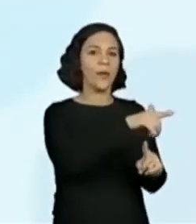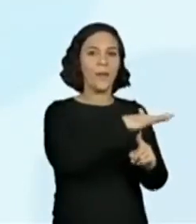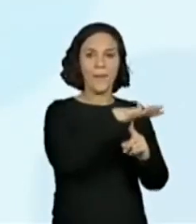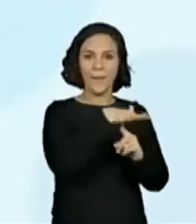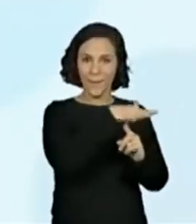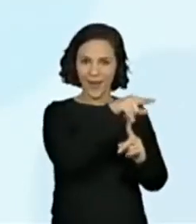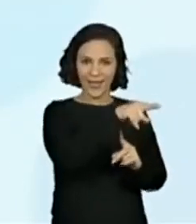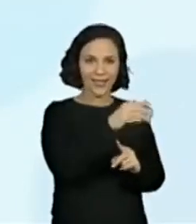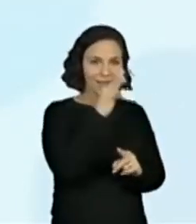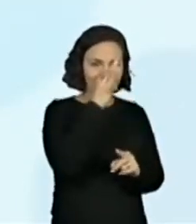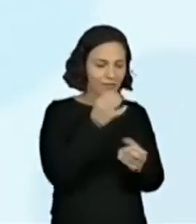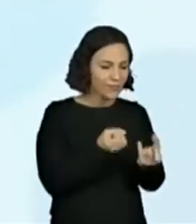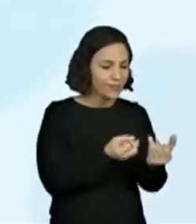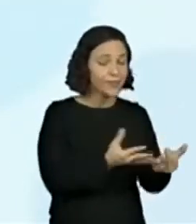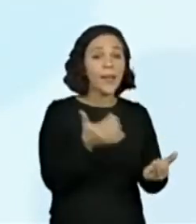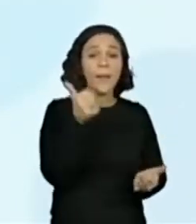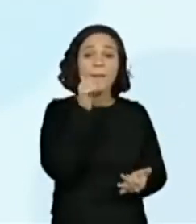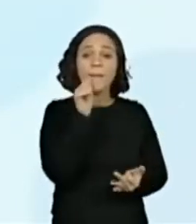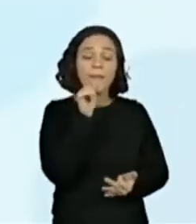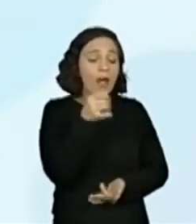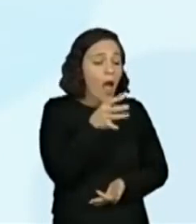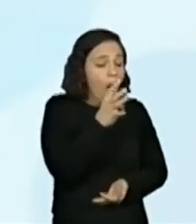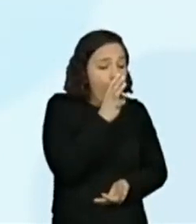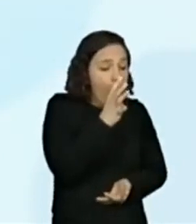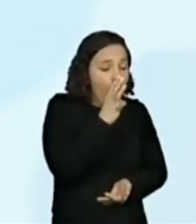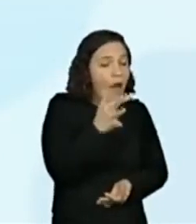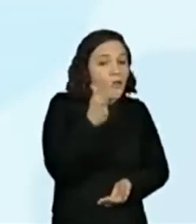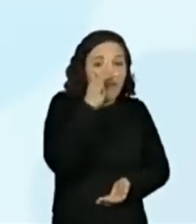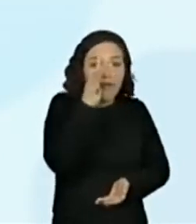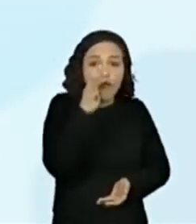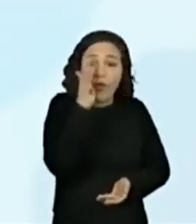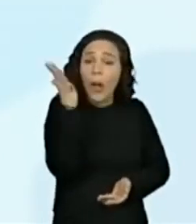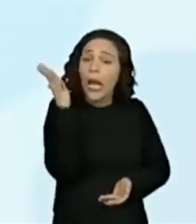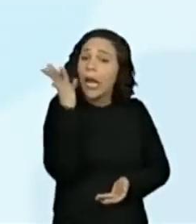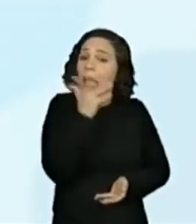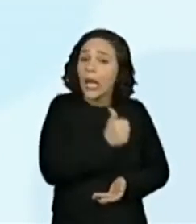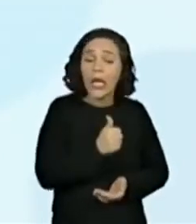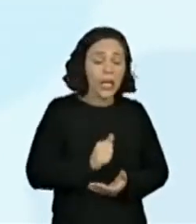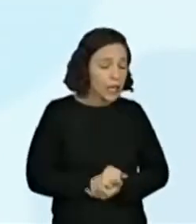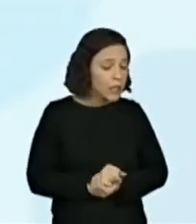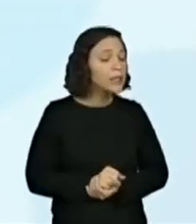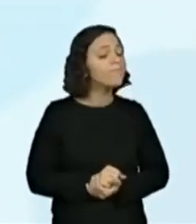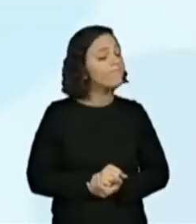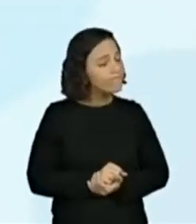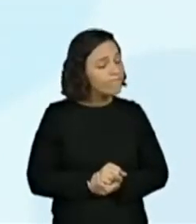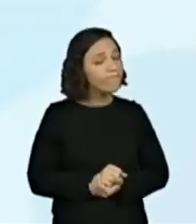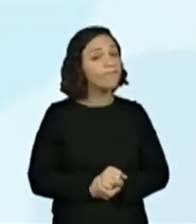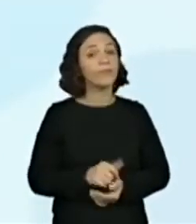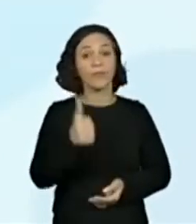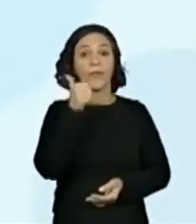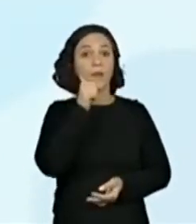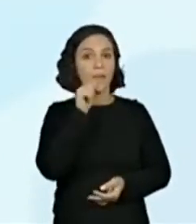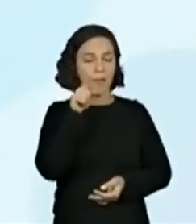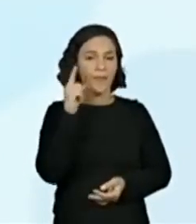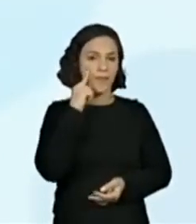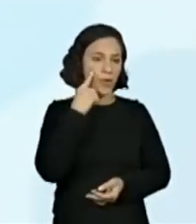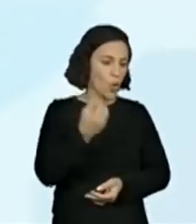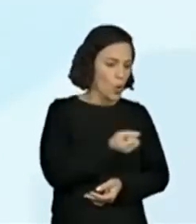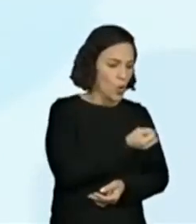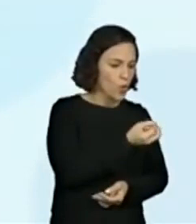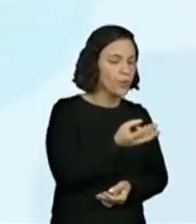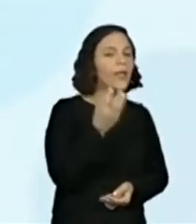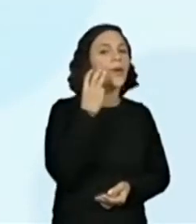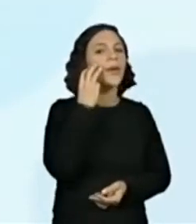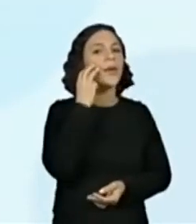Lígia ficou encantada com as flores que encontrou. Ela contou doze